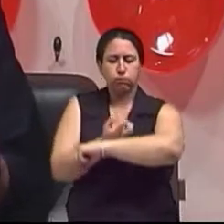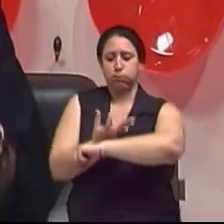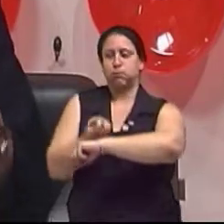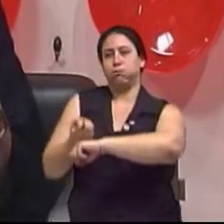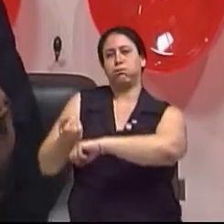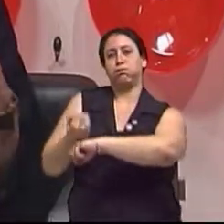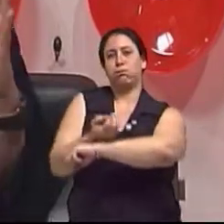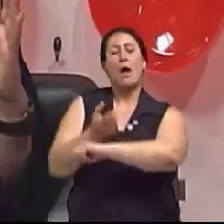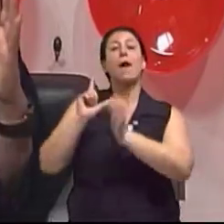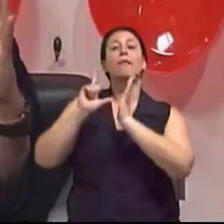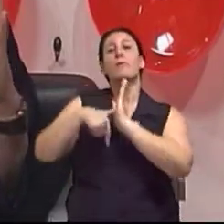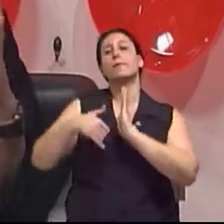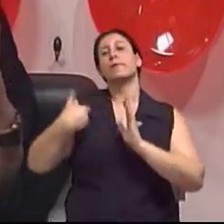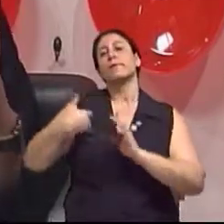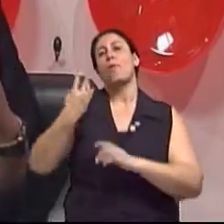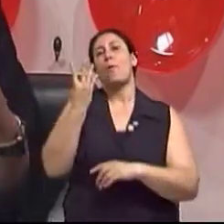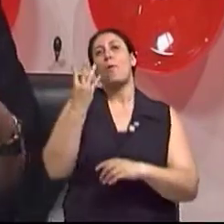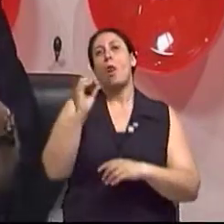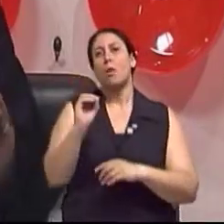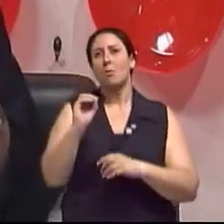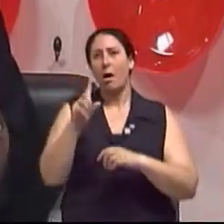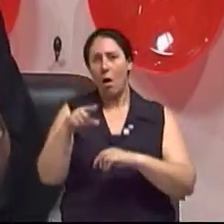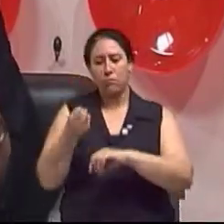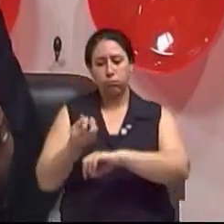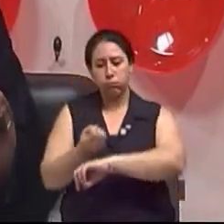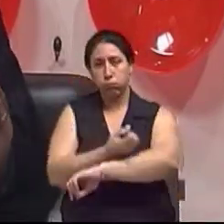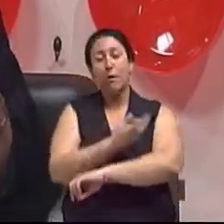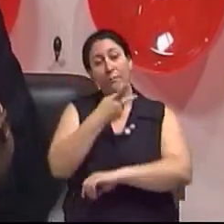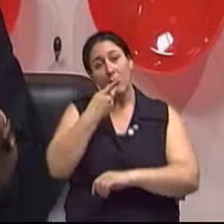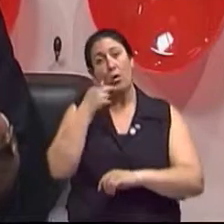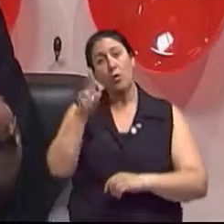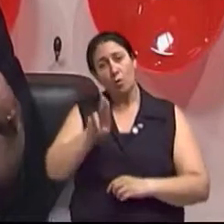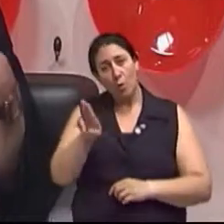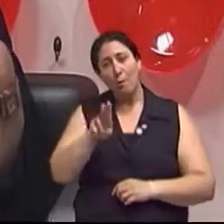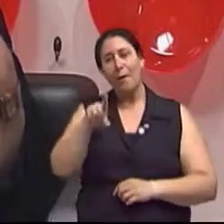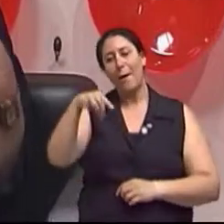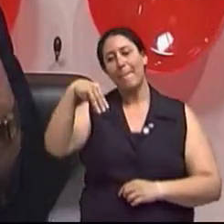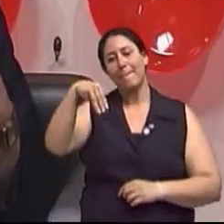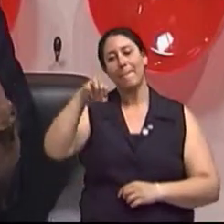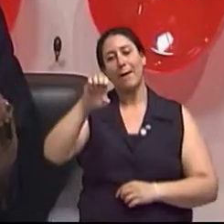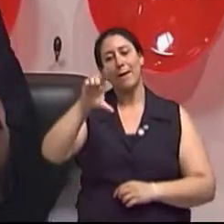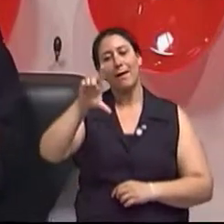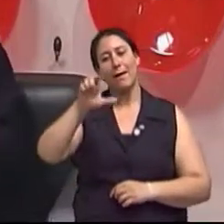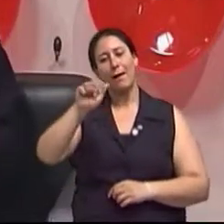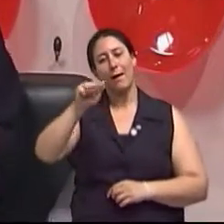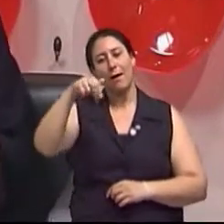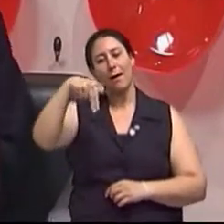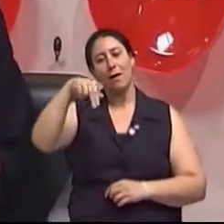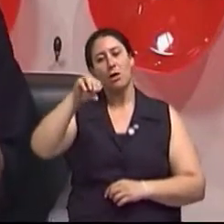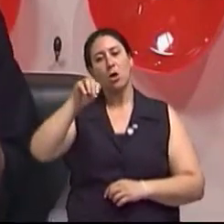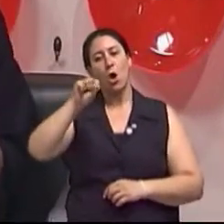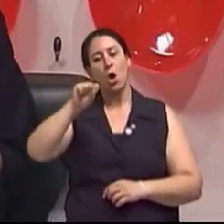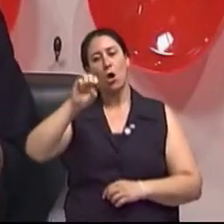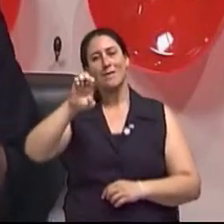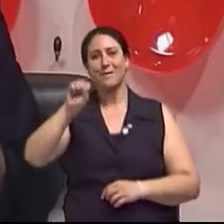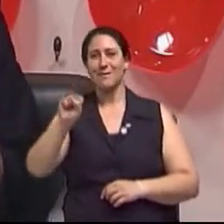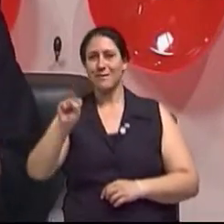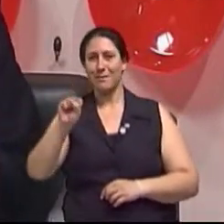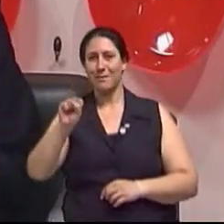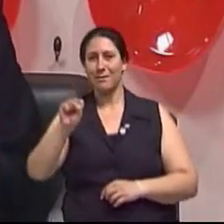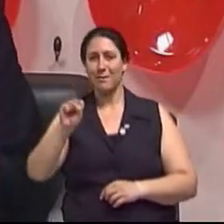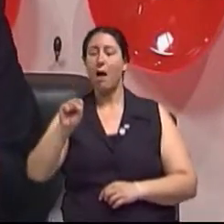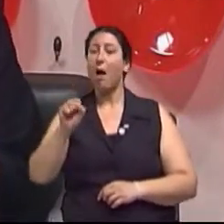40 anos. Coincide, então, de se chamar de melanoses, não é? Mas, na realidade... Aí é